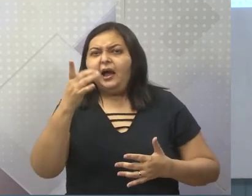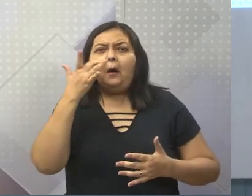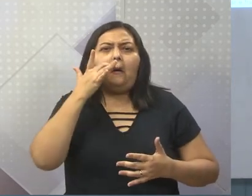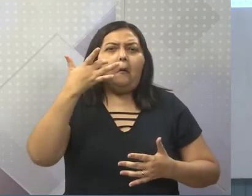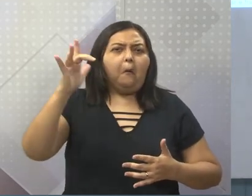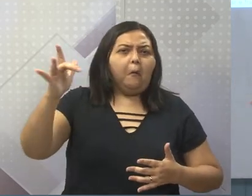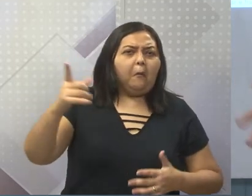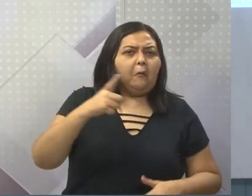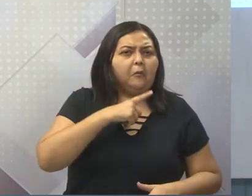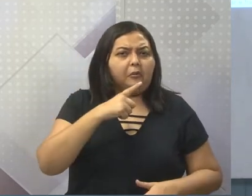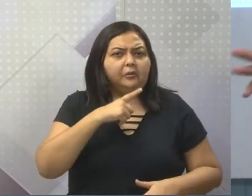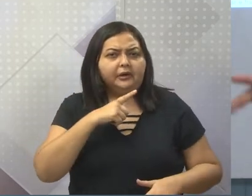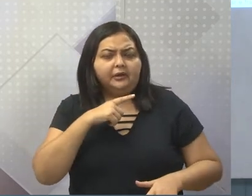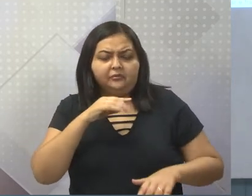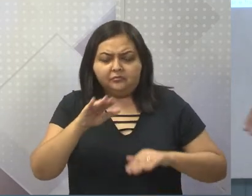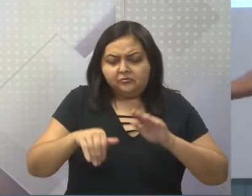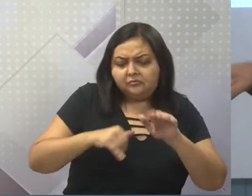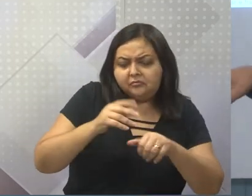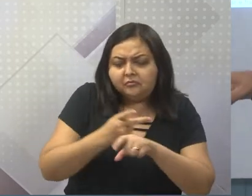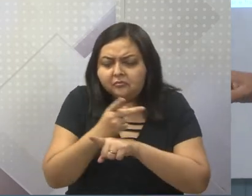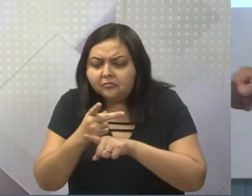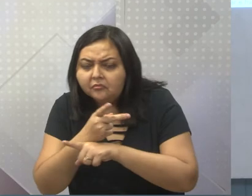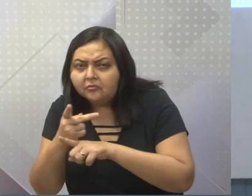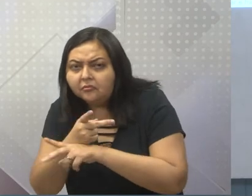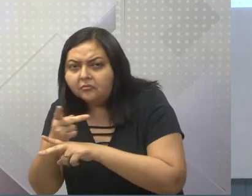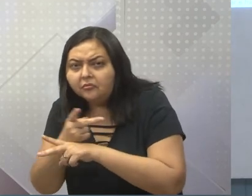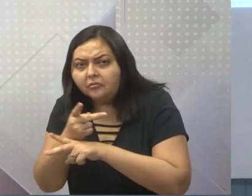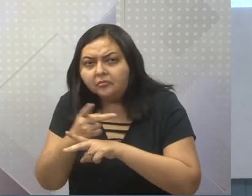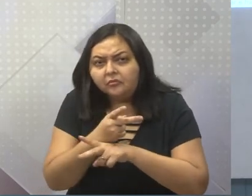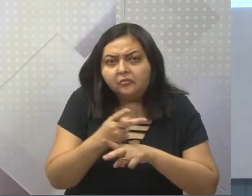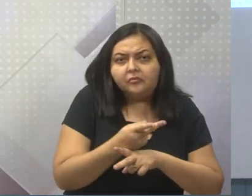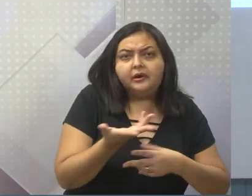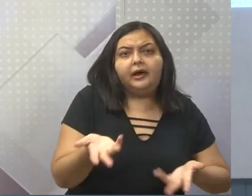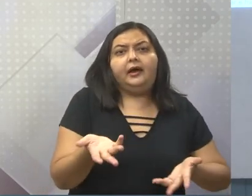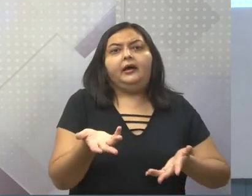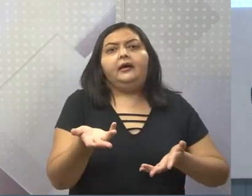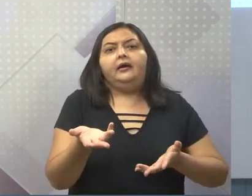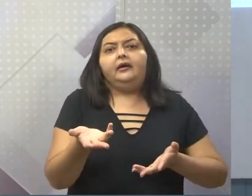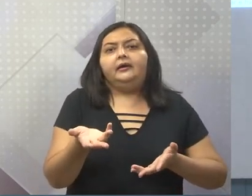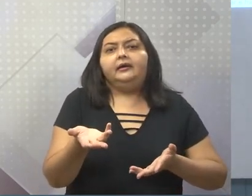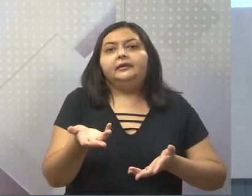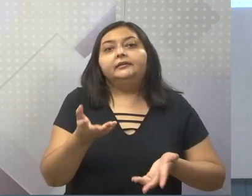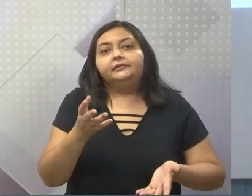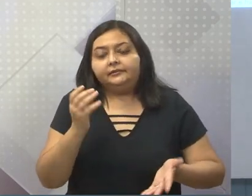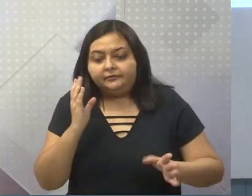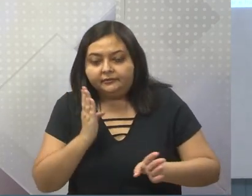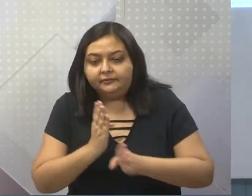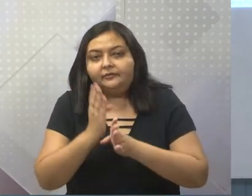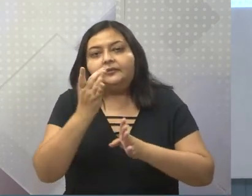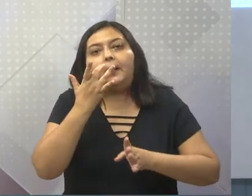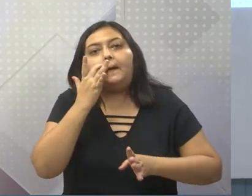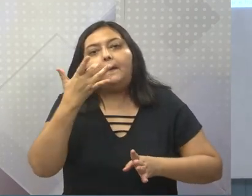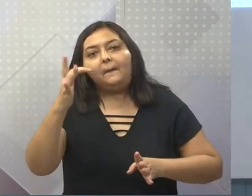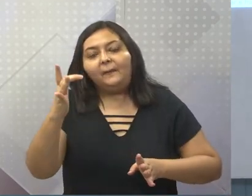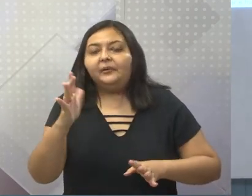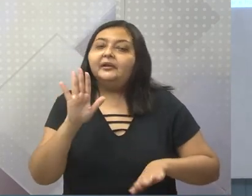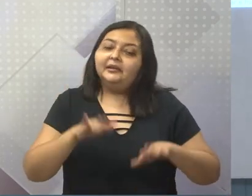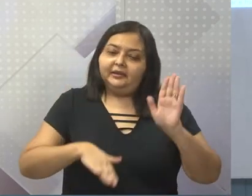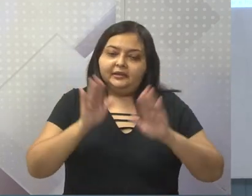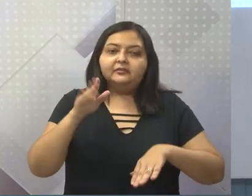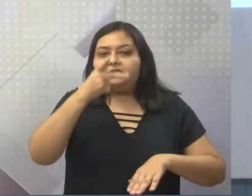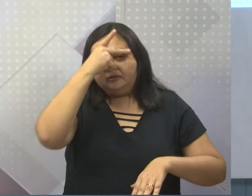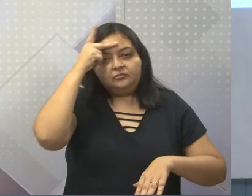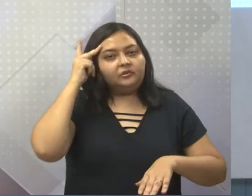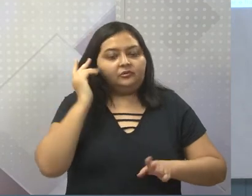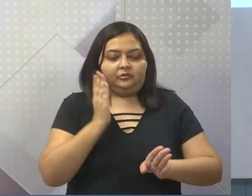Eu vou ali, escavucar por ali, escavucar por lá. Vai que eu acho ouro. E o acontecia é que o camarada, às vezes, ou outra, conseguia achar.